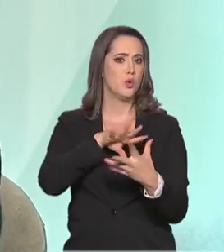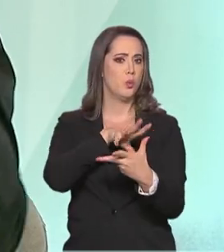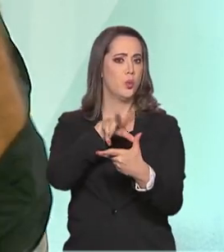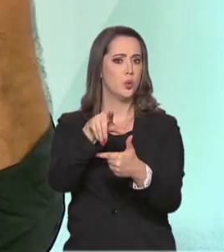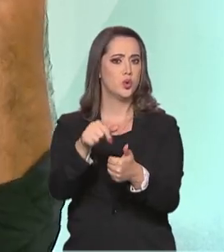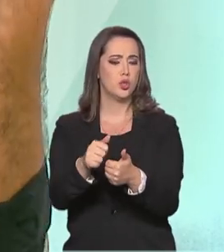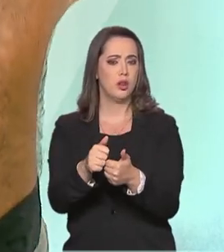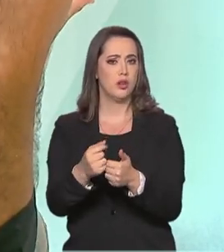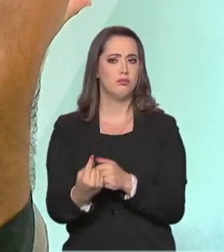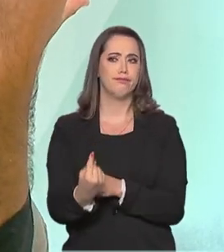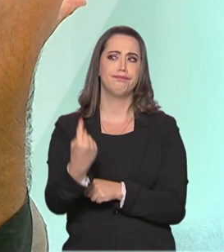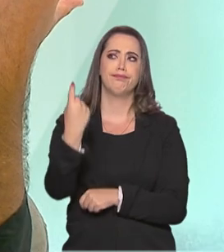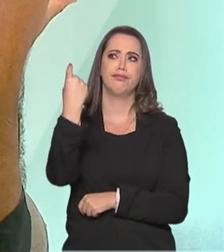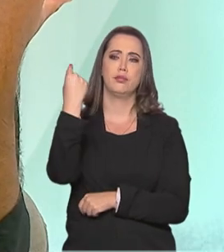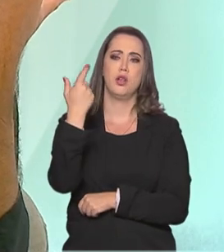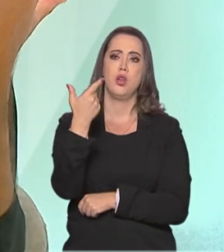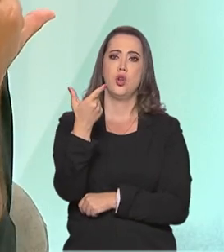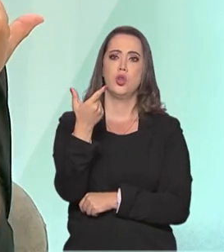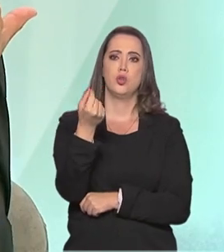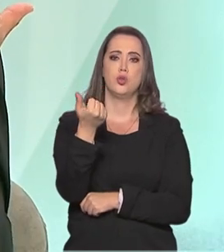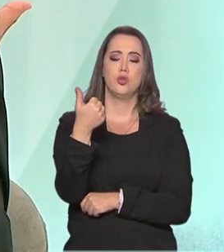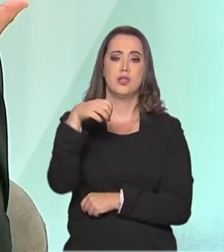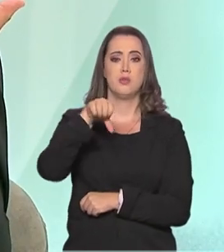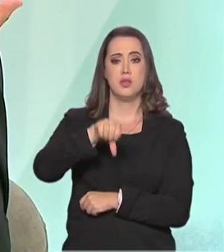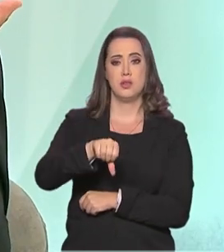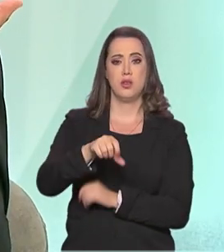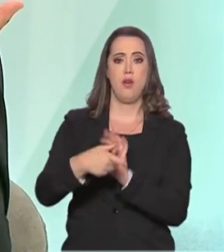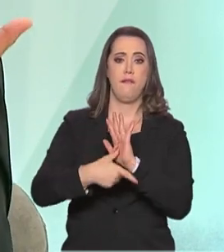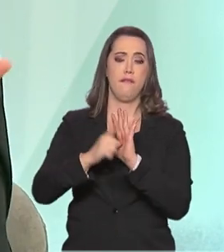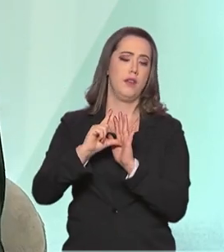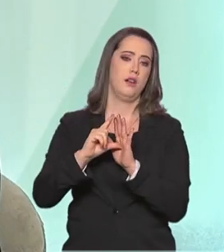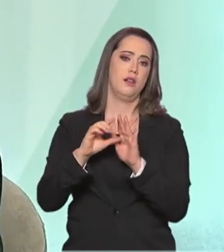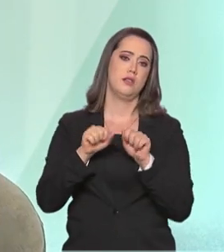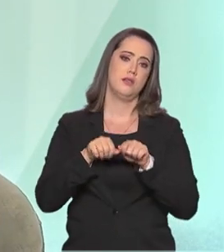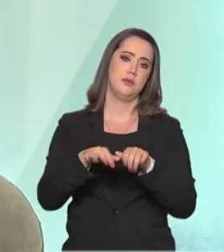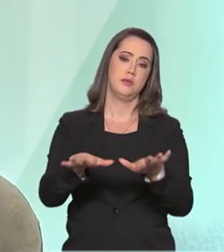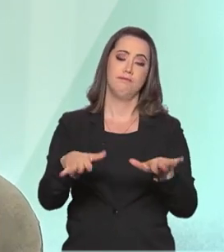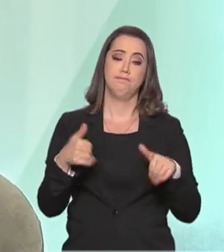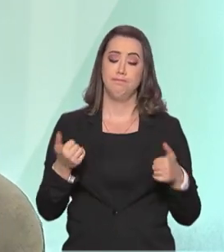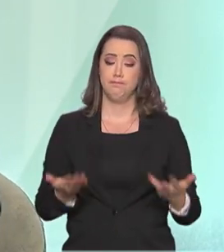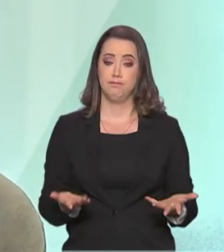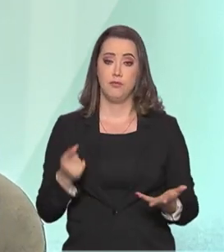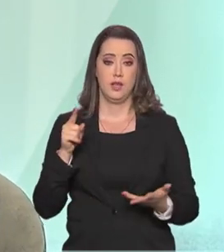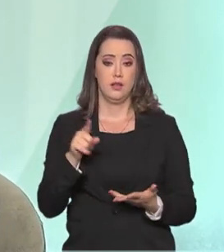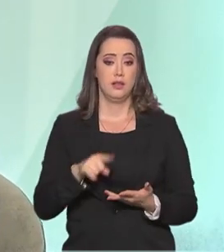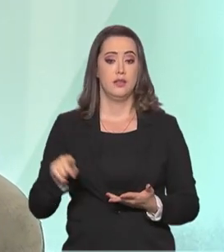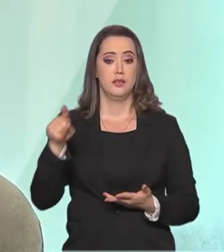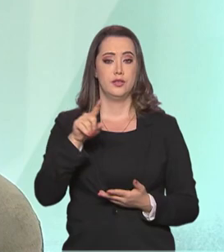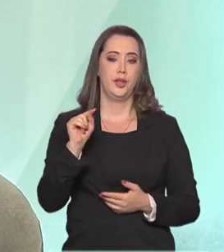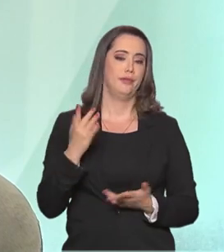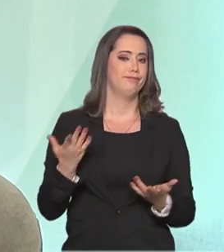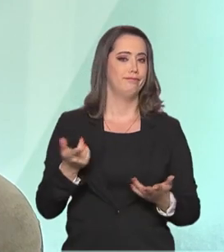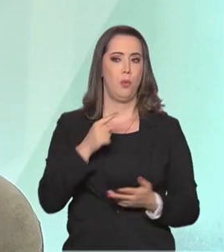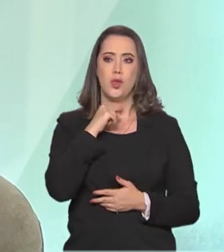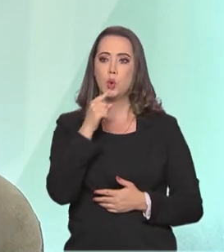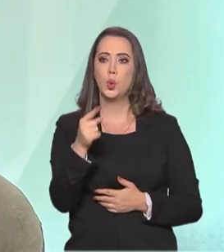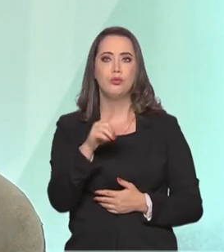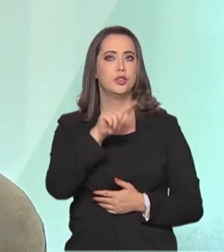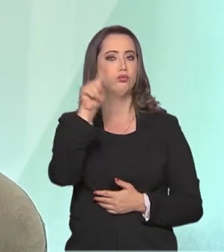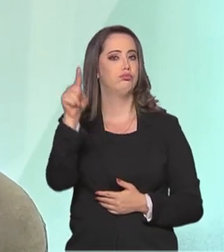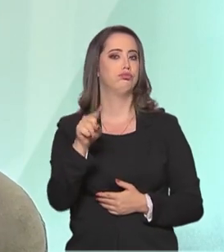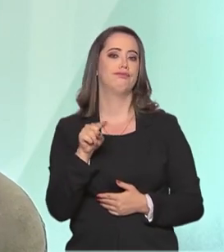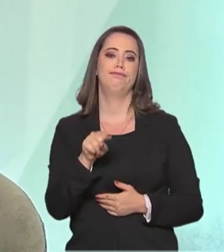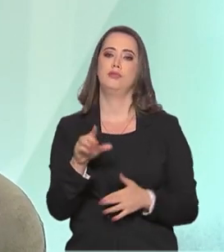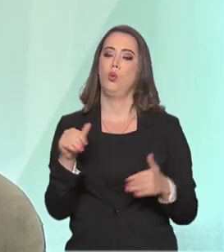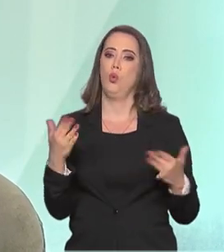modalidades, aconteceram em 2019, antes da pandemia.-pandemia. Pré-pandemia. Então, há uma incógnita muito grande. A gente espera,